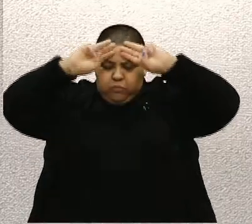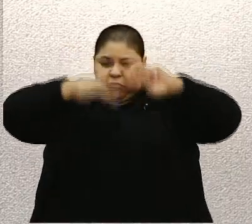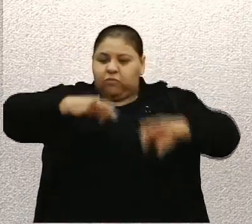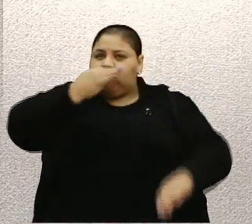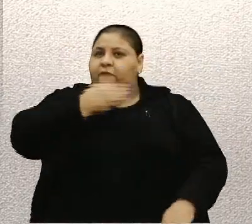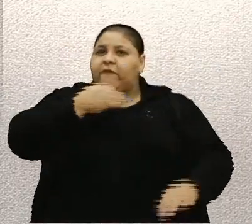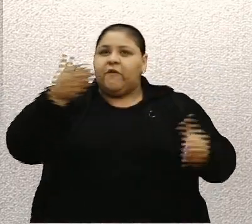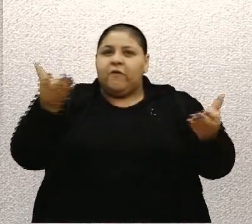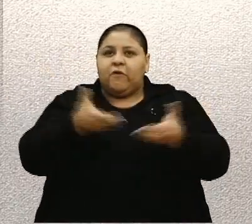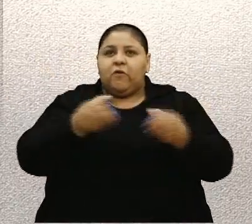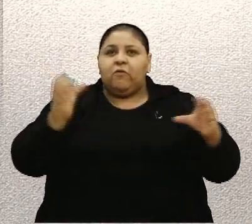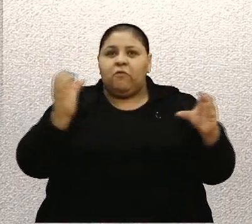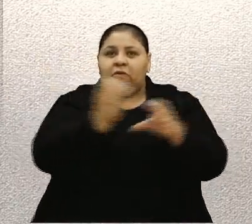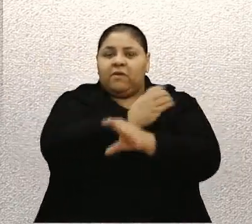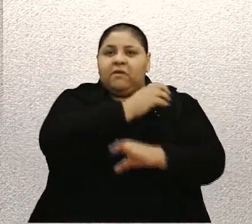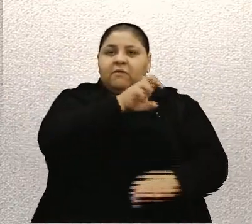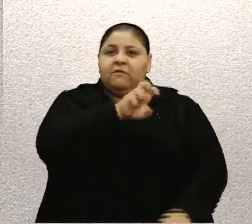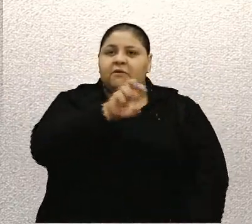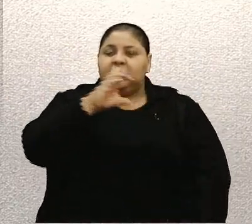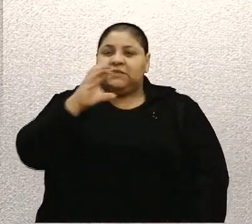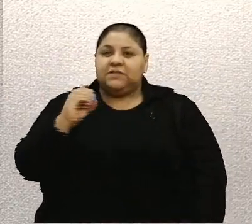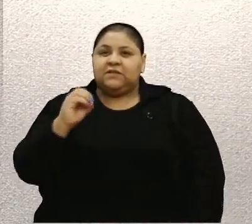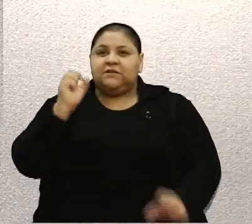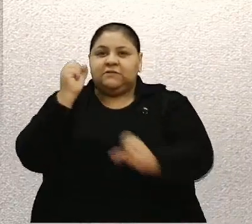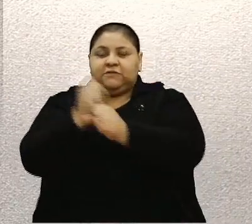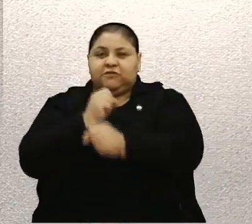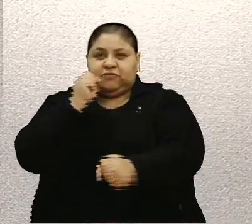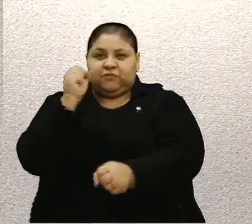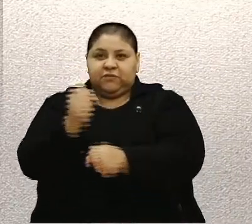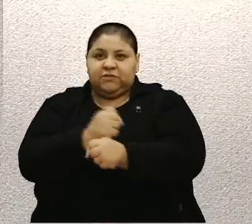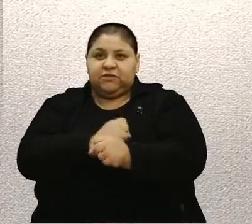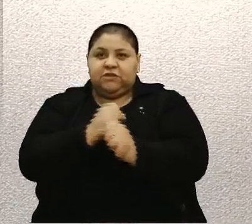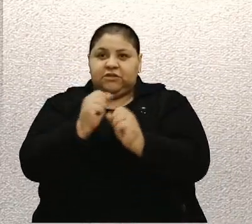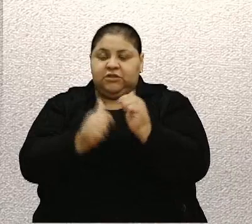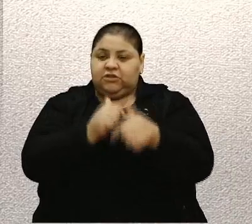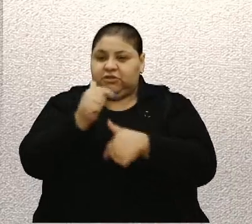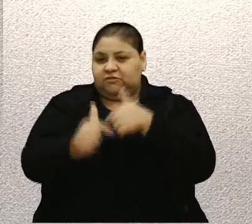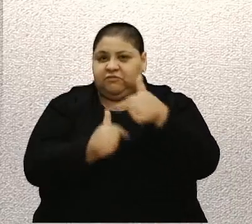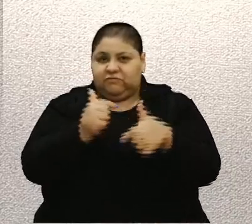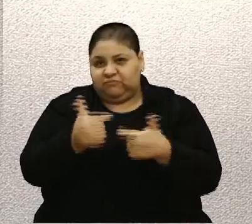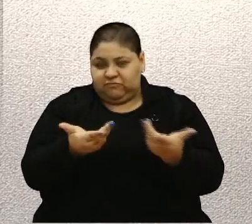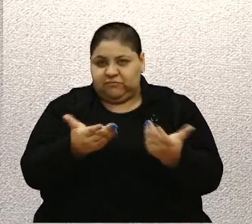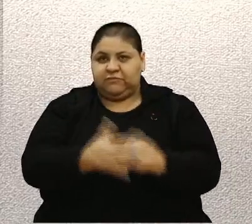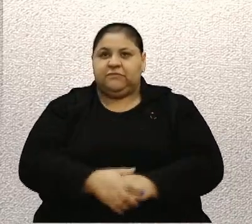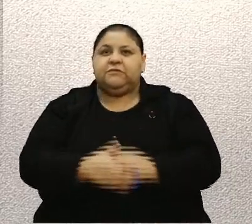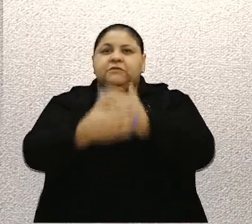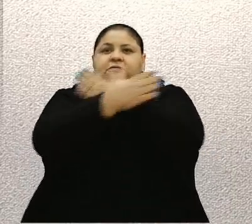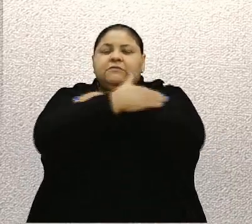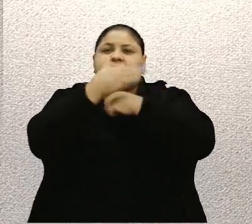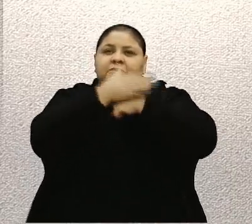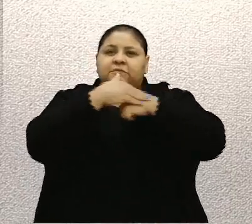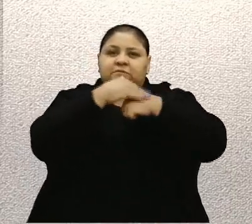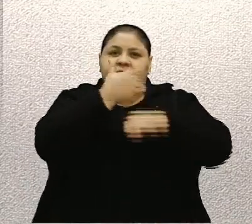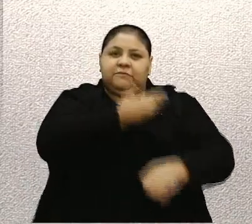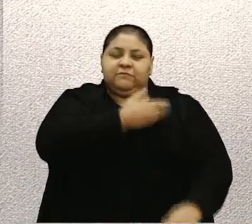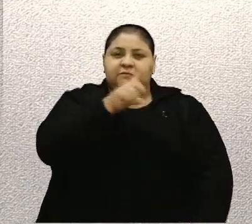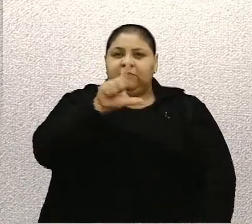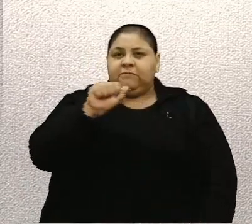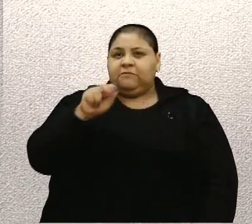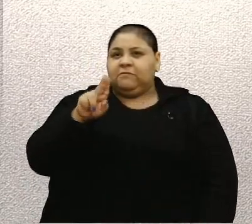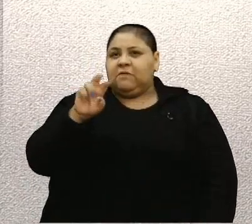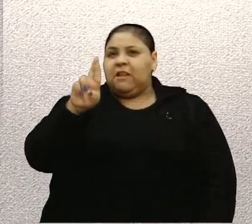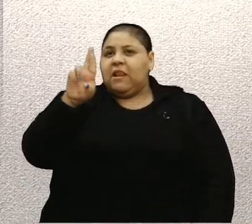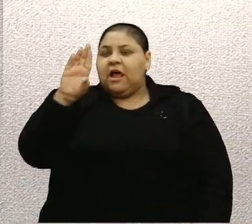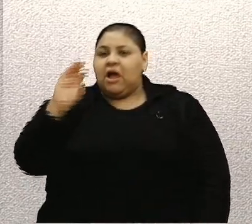que hoje completa, então, 50 anos de atividades. Abraço a palavra, senhor Abraço ao querido amigo Lauro Medeiros, o Lauro de